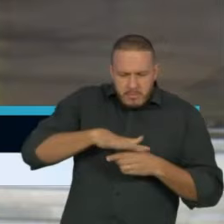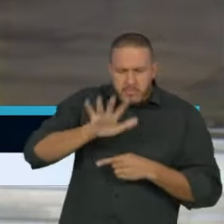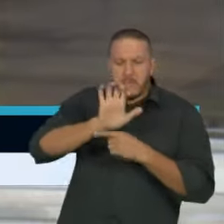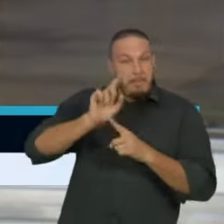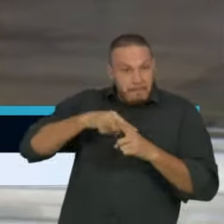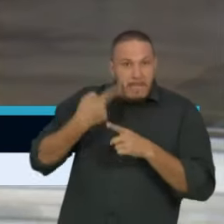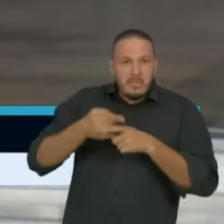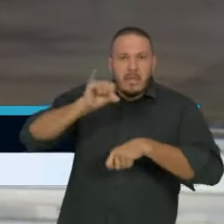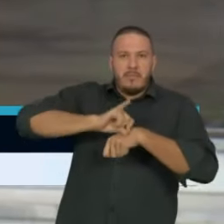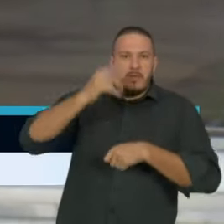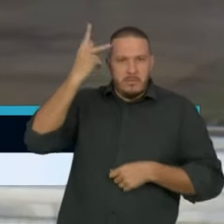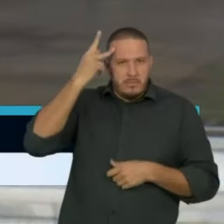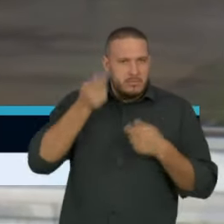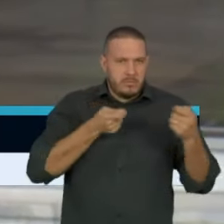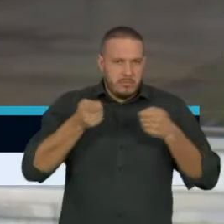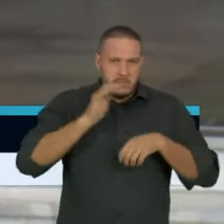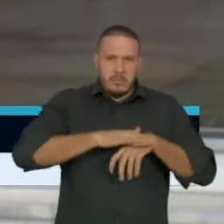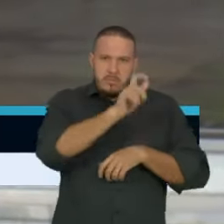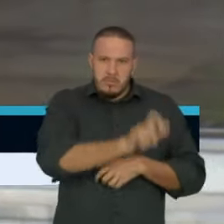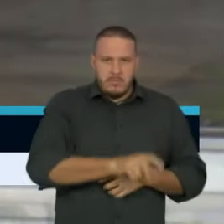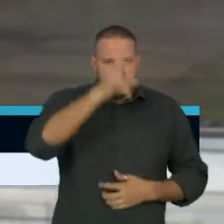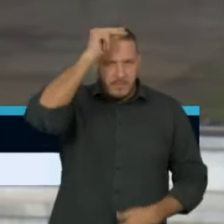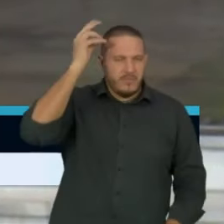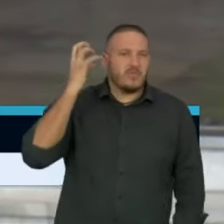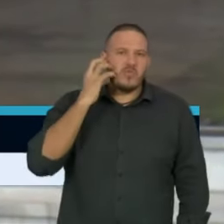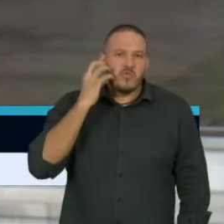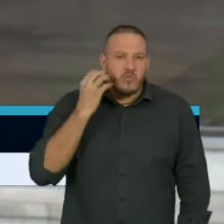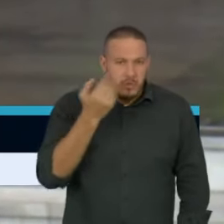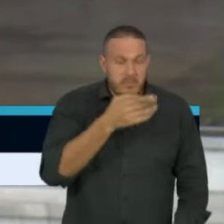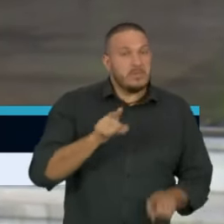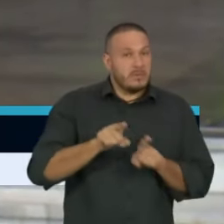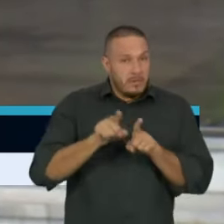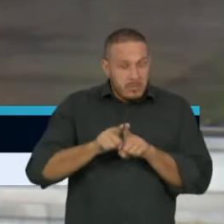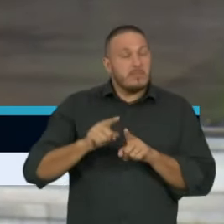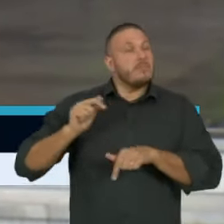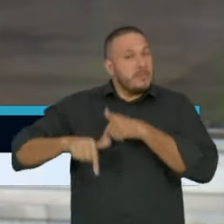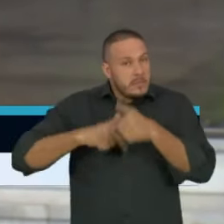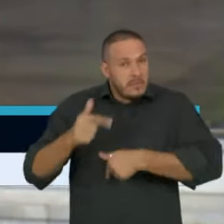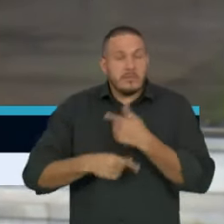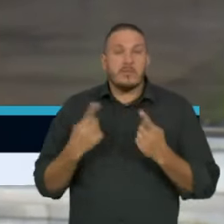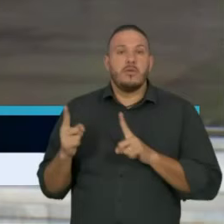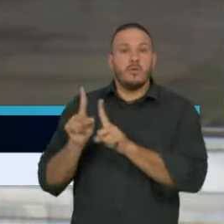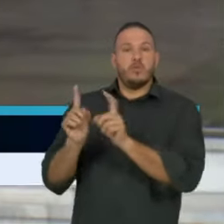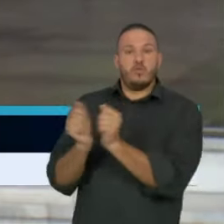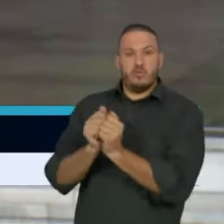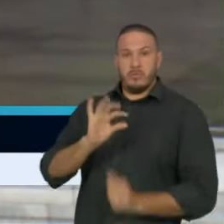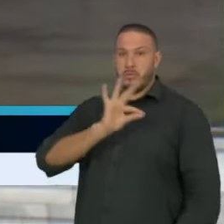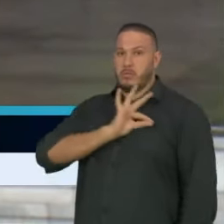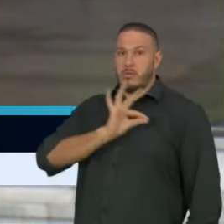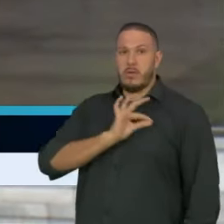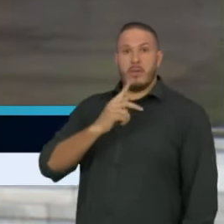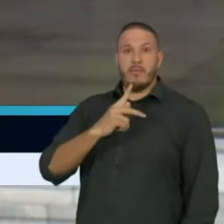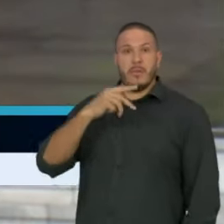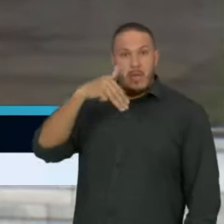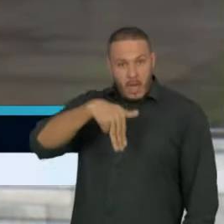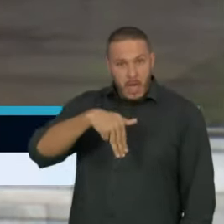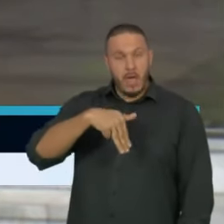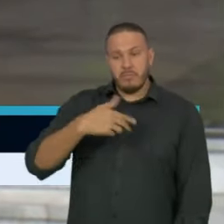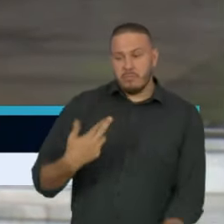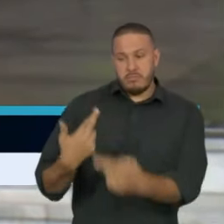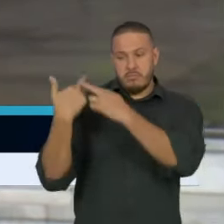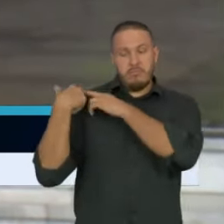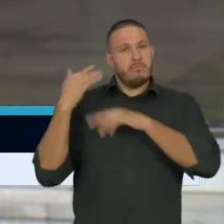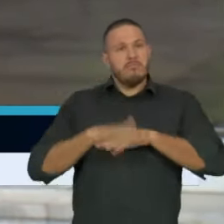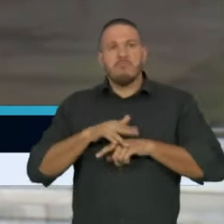São Paulo, sob o comando do Bruno Covas. E devem exercer também, ao lado da Polícia Militar, o poder de polícia,